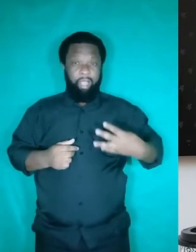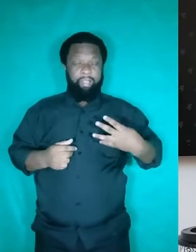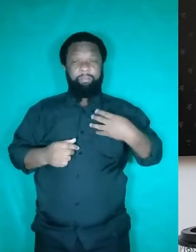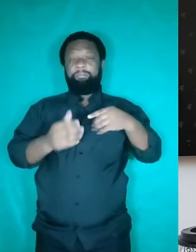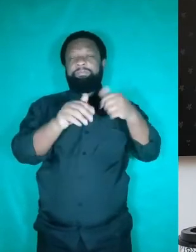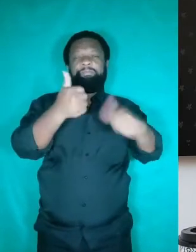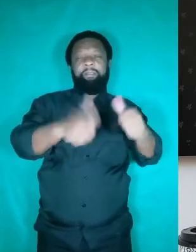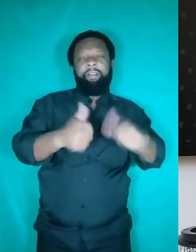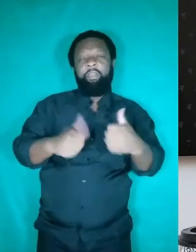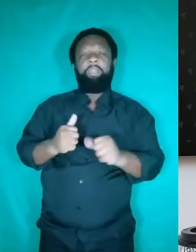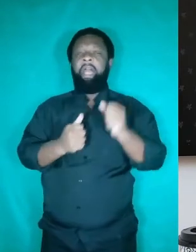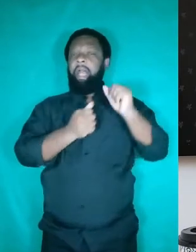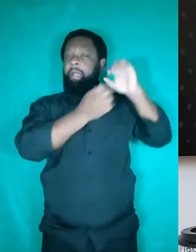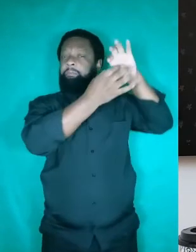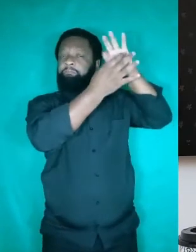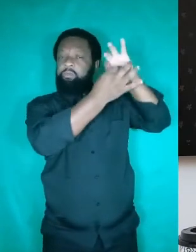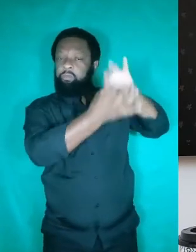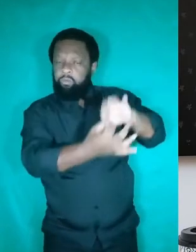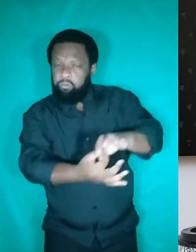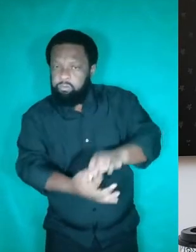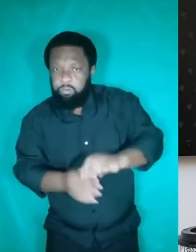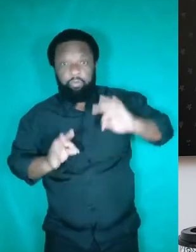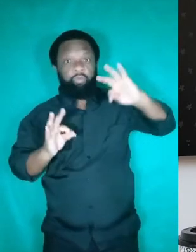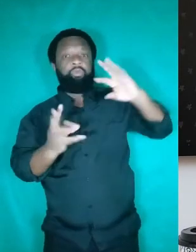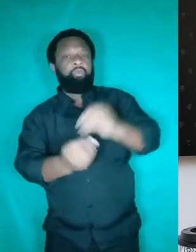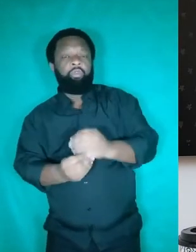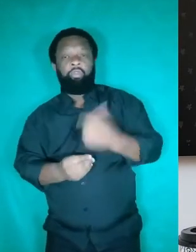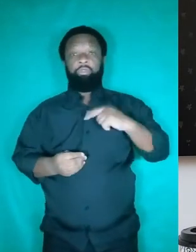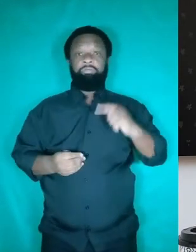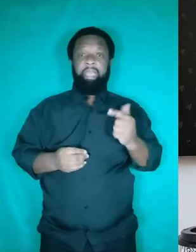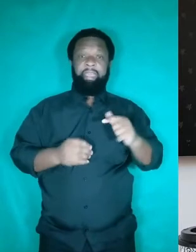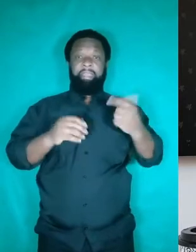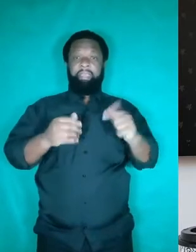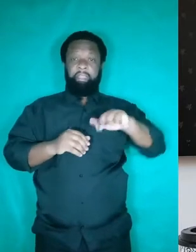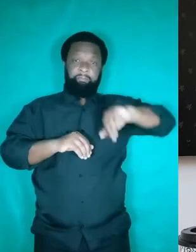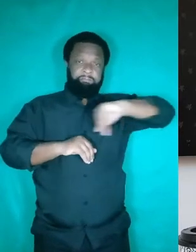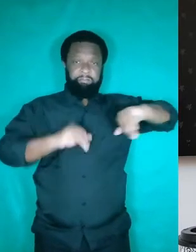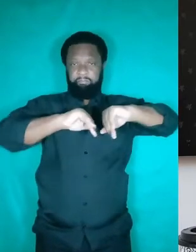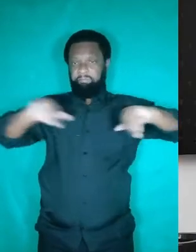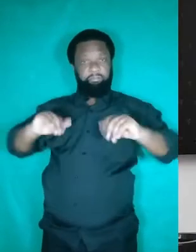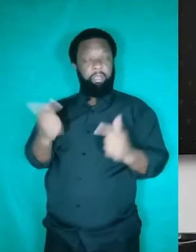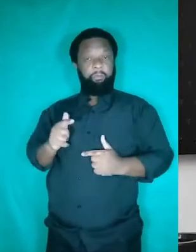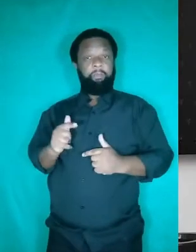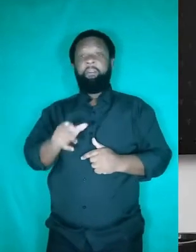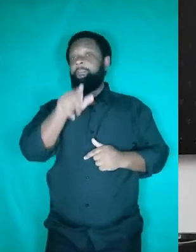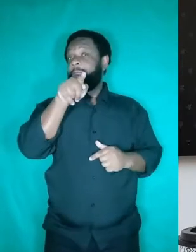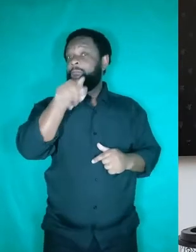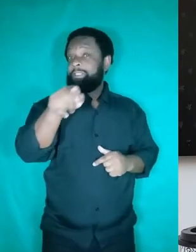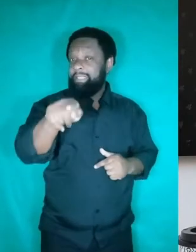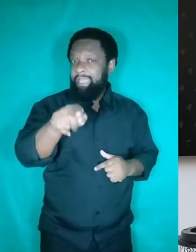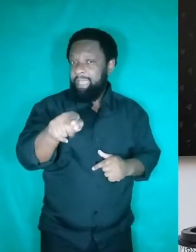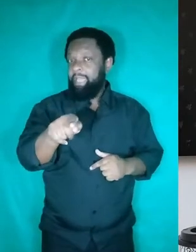como um todo, tá? Não haverá separação entre coesão referencial e sequencial. Espera-se que o candidato, você,